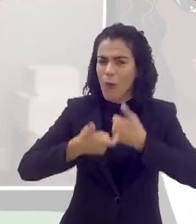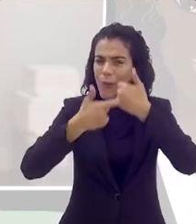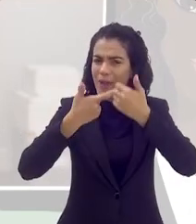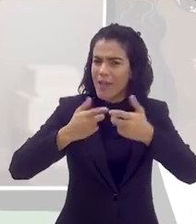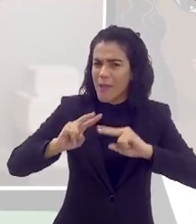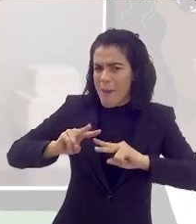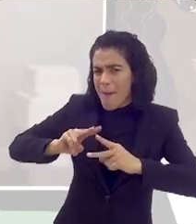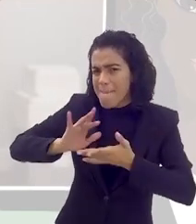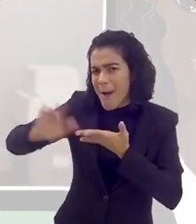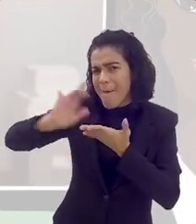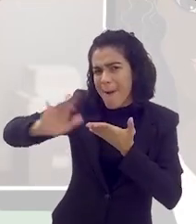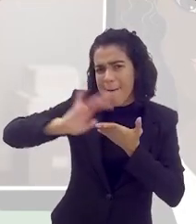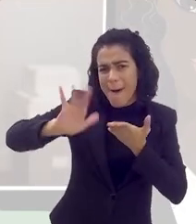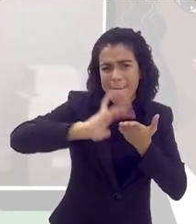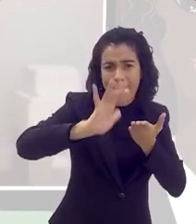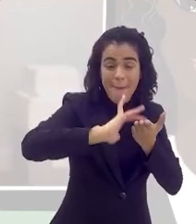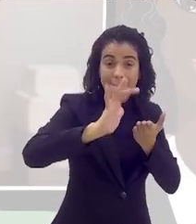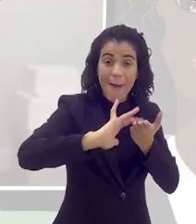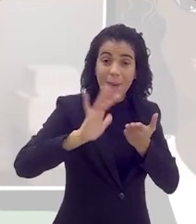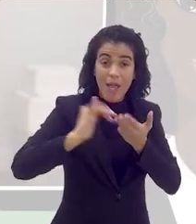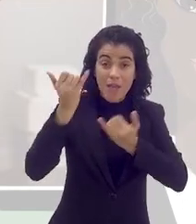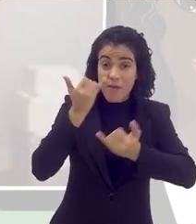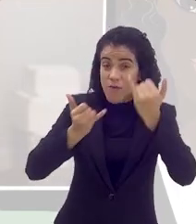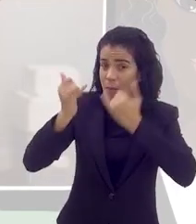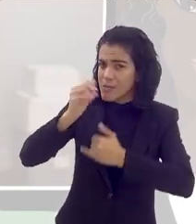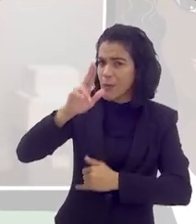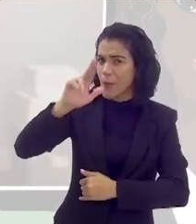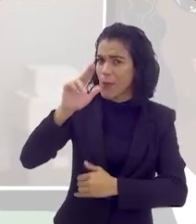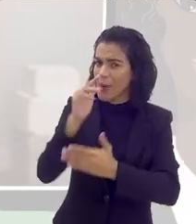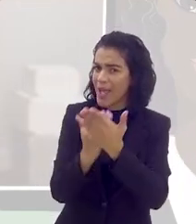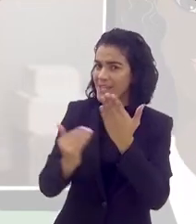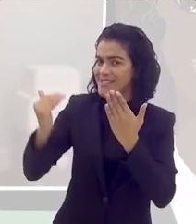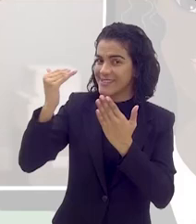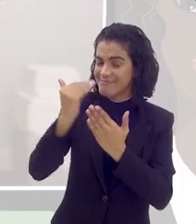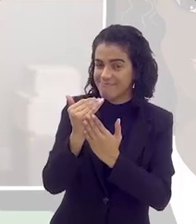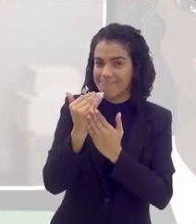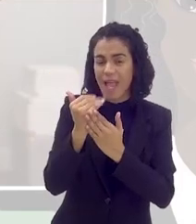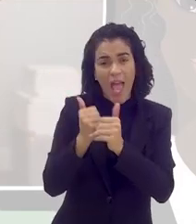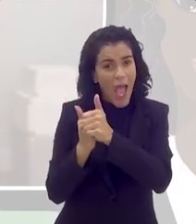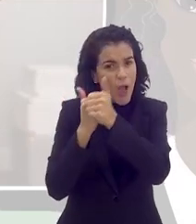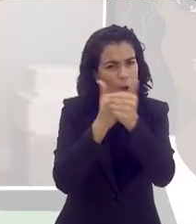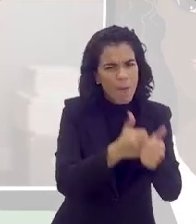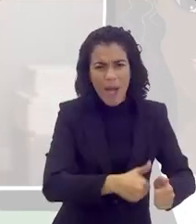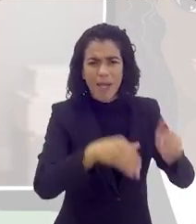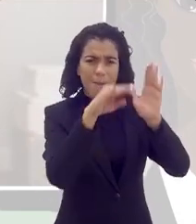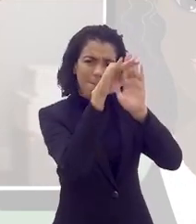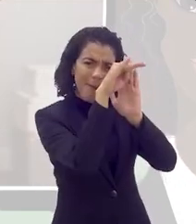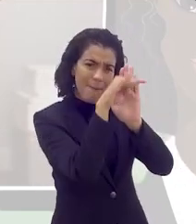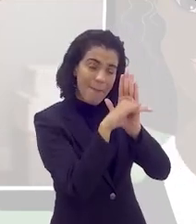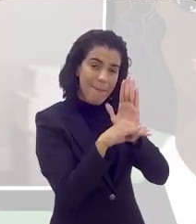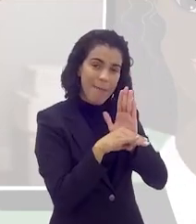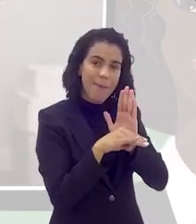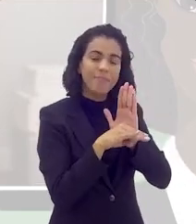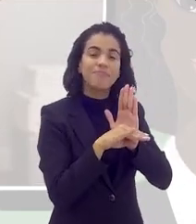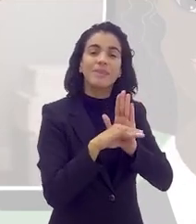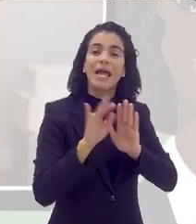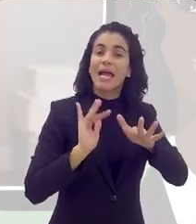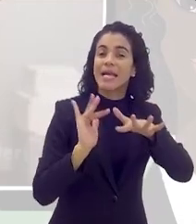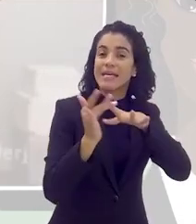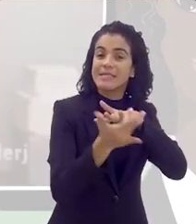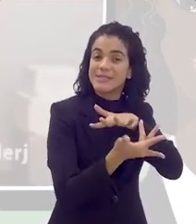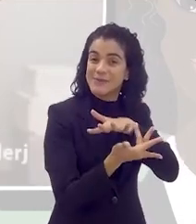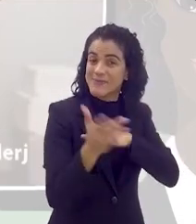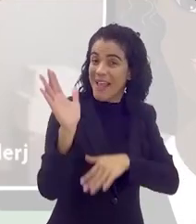comentário, curta e compartilhe. Afinal, informação nunca é demais. Acompanhe toda a nossa programação